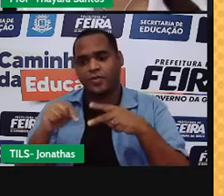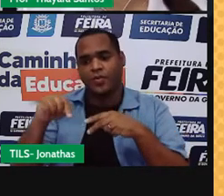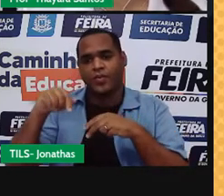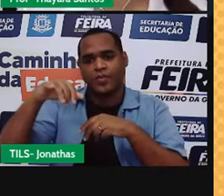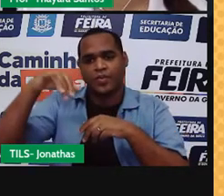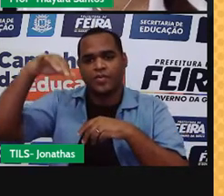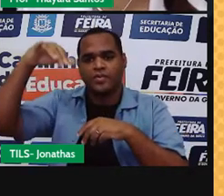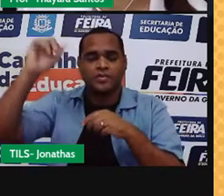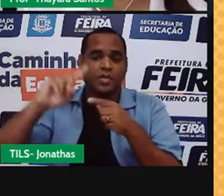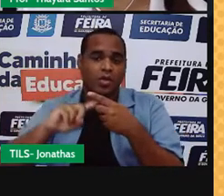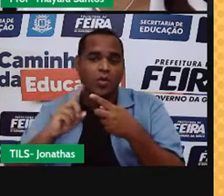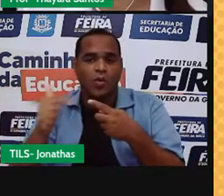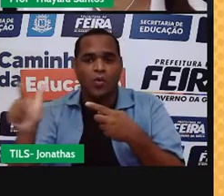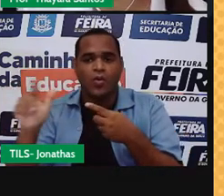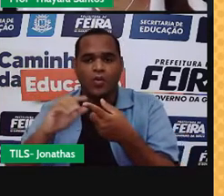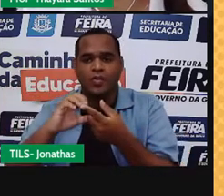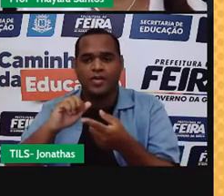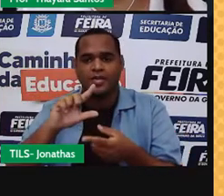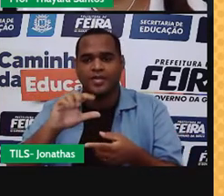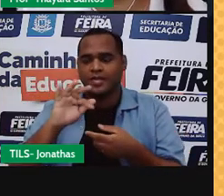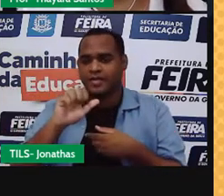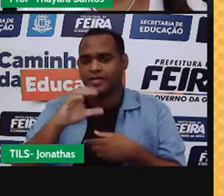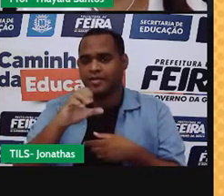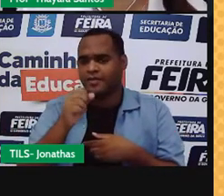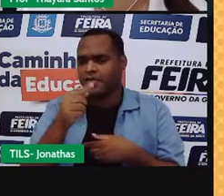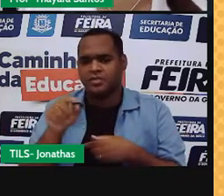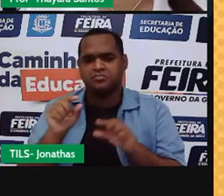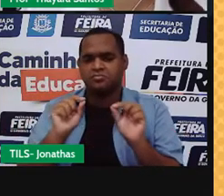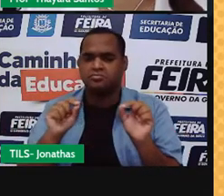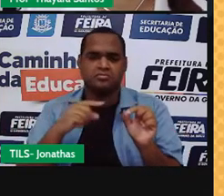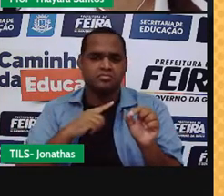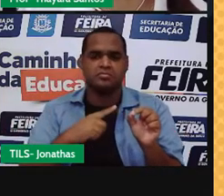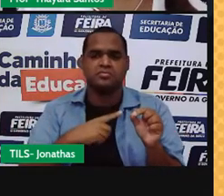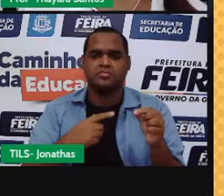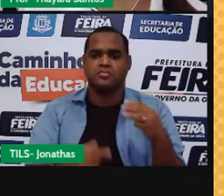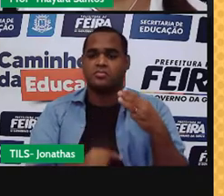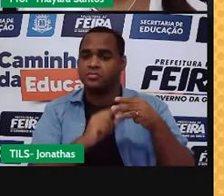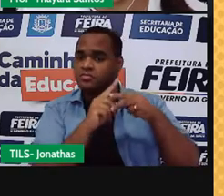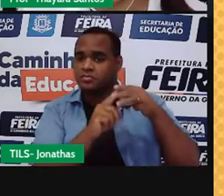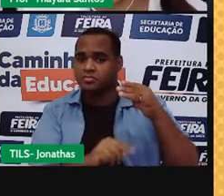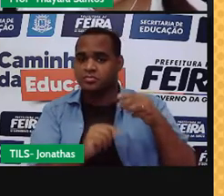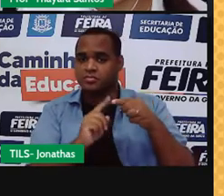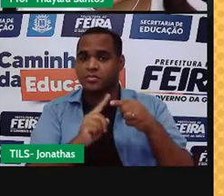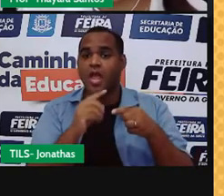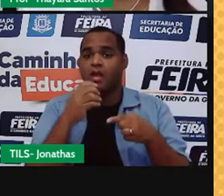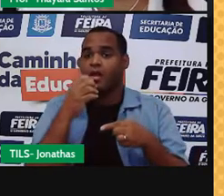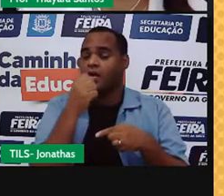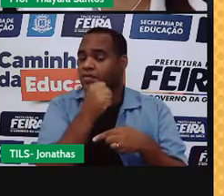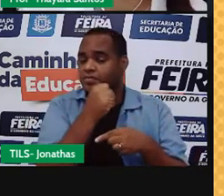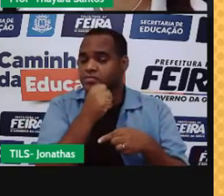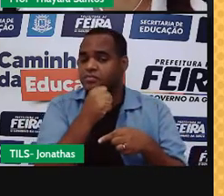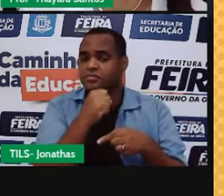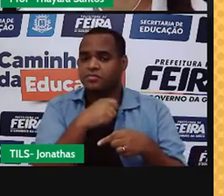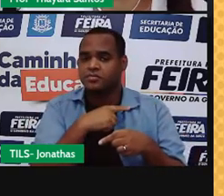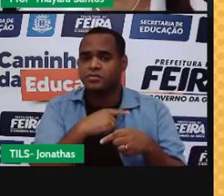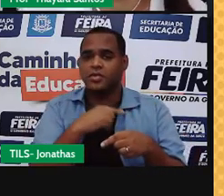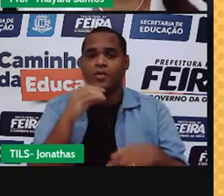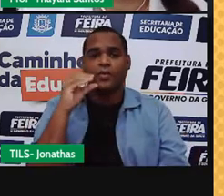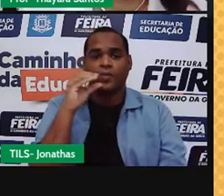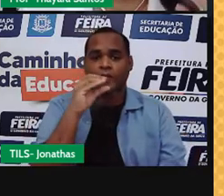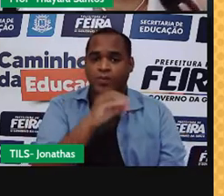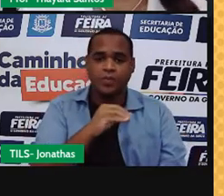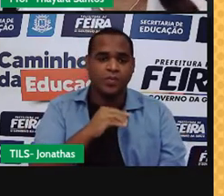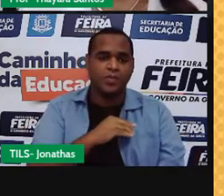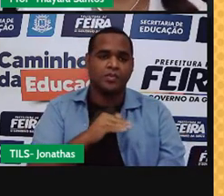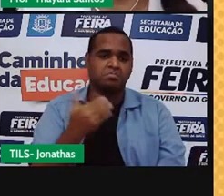No caso da vaporização, que a gente chama de ebulição, ela acontece de forma rápida e com a fonte de calor direta,